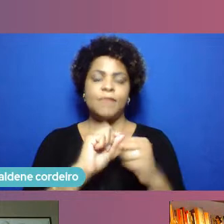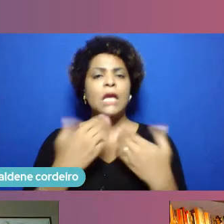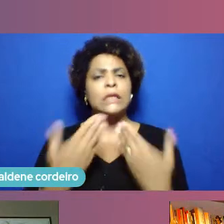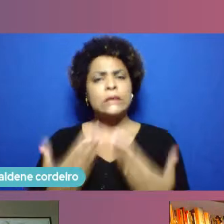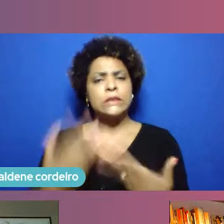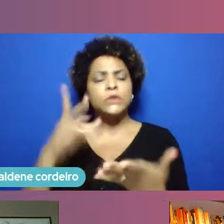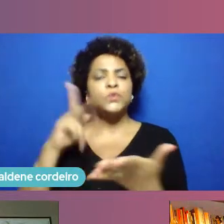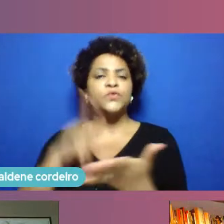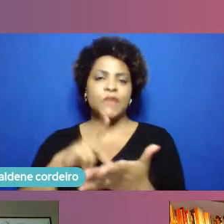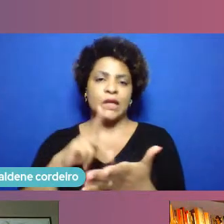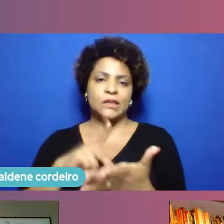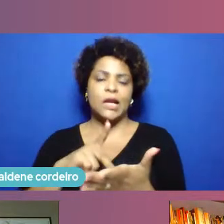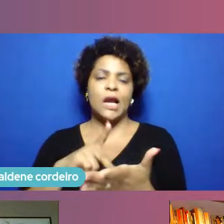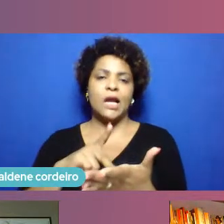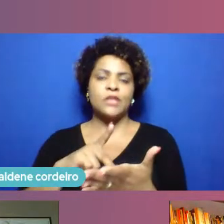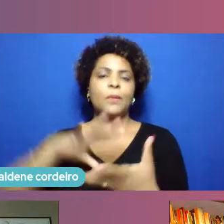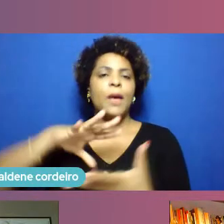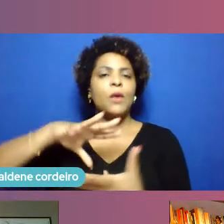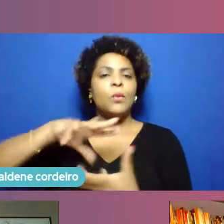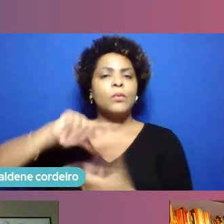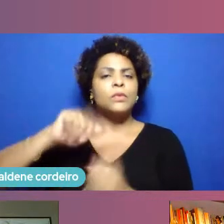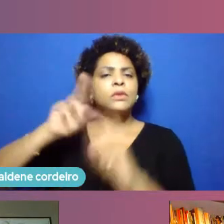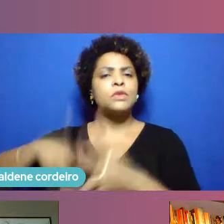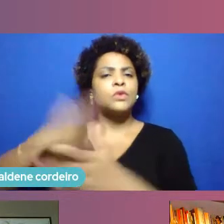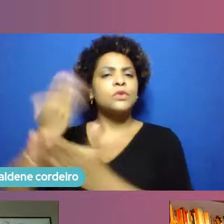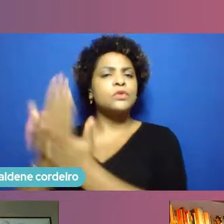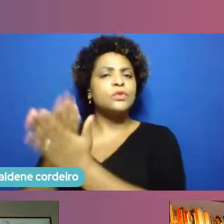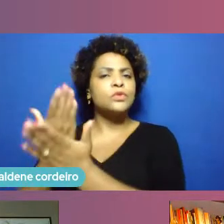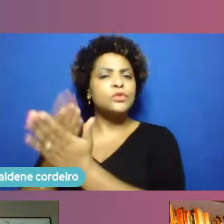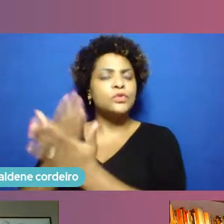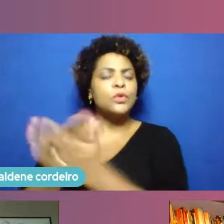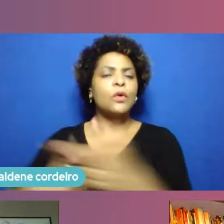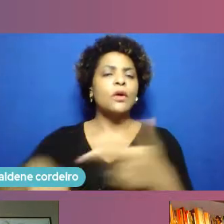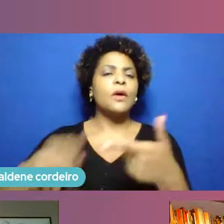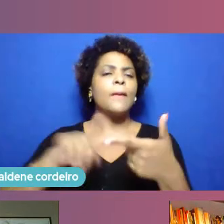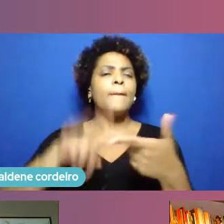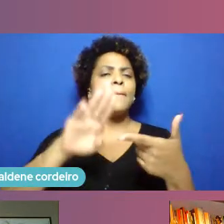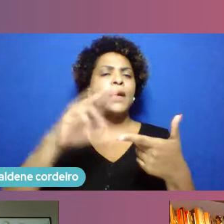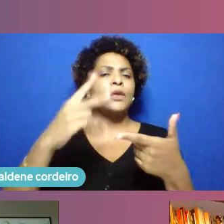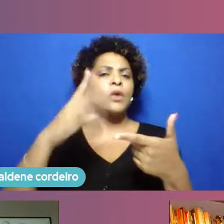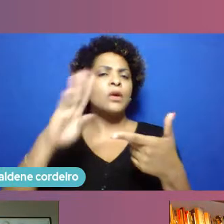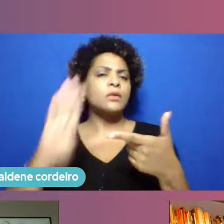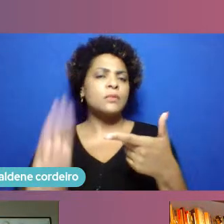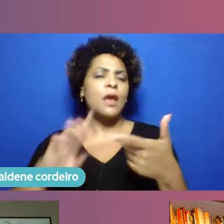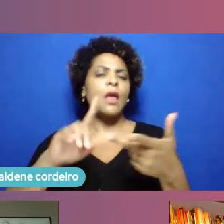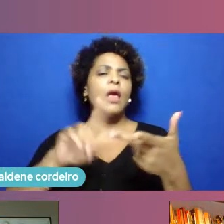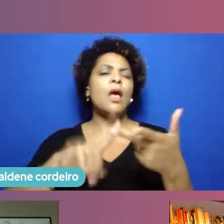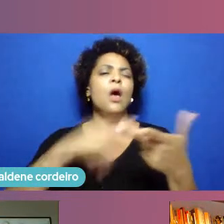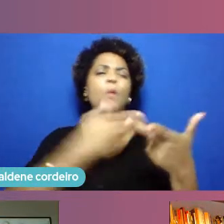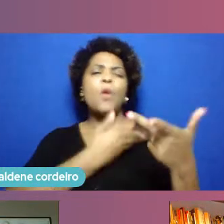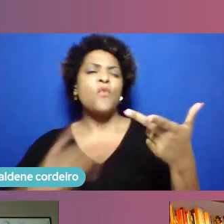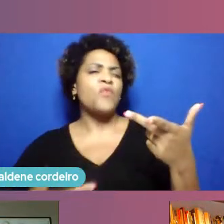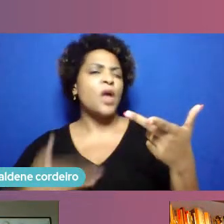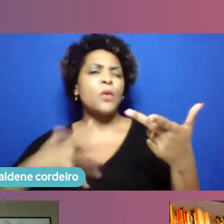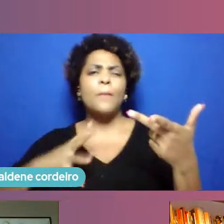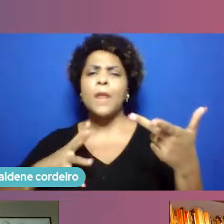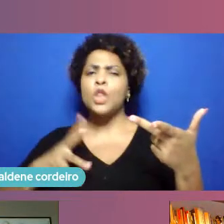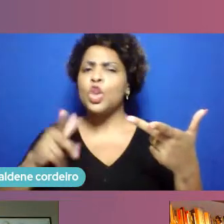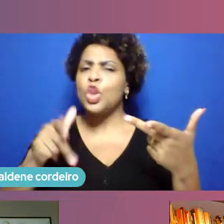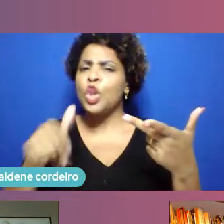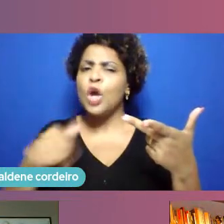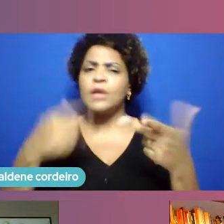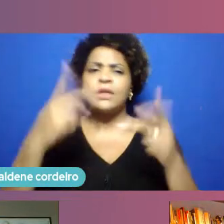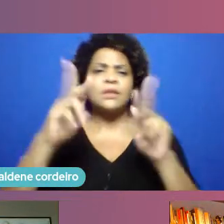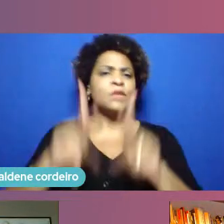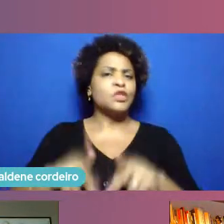para o mundo acadêmico, também para o mundo B2B, para os governos, foi verdade para todo mundo com diferentes opções,